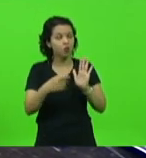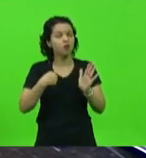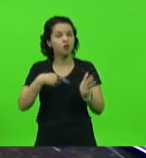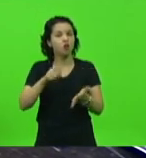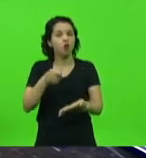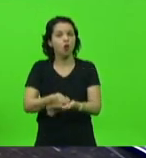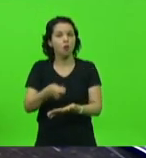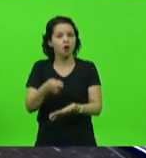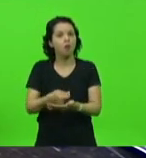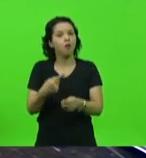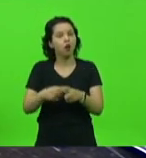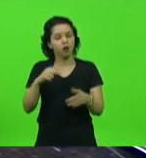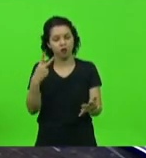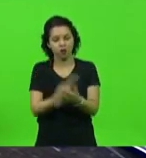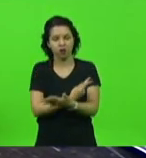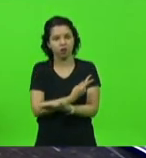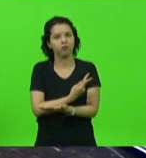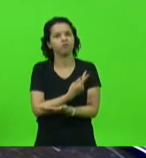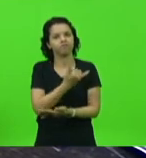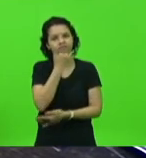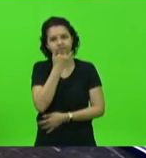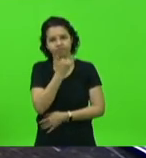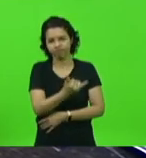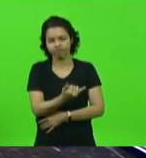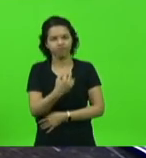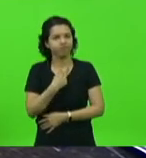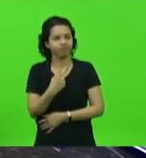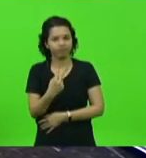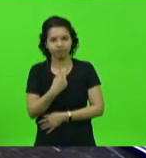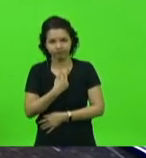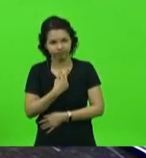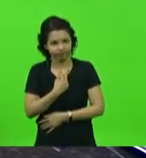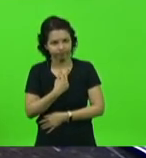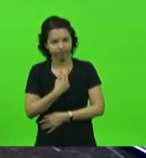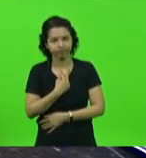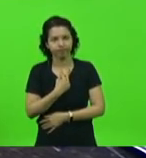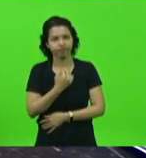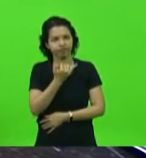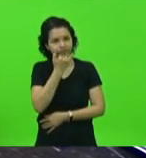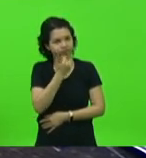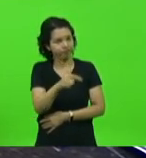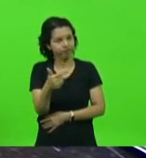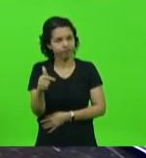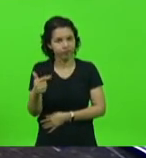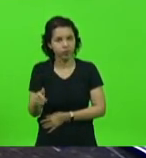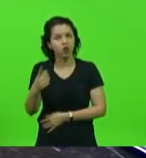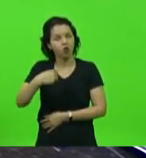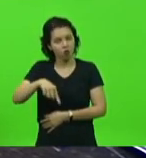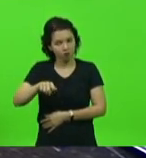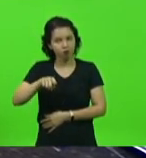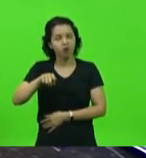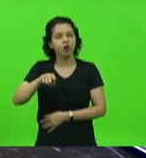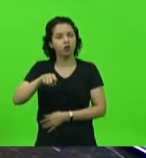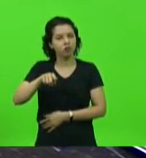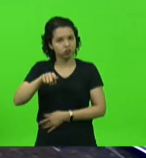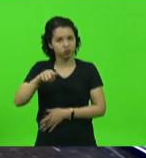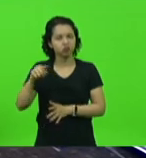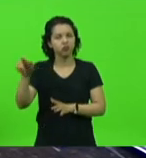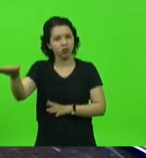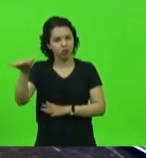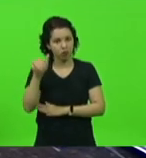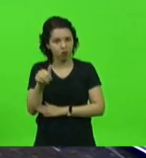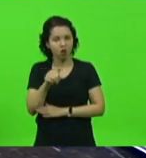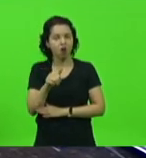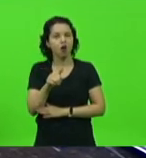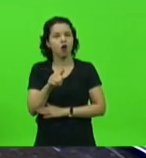porque é um erro imperdoável, é um erro imperdoável, nós vamos sim acionar o Ministério Público para que ele possa identificar